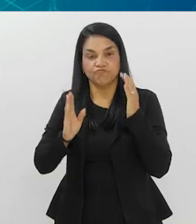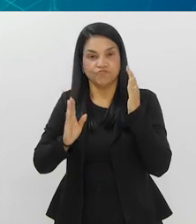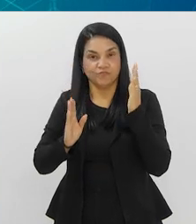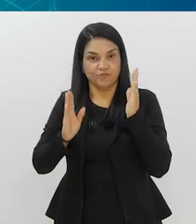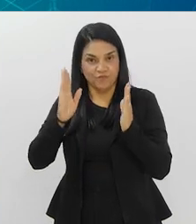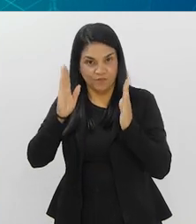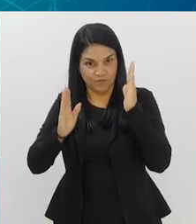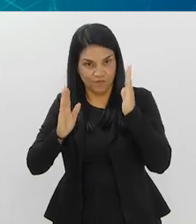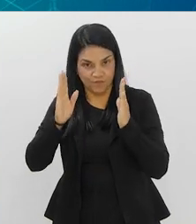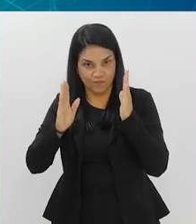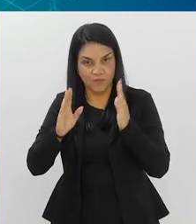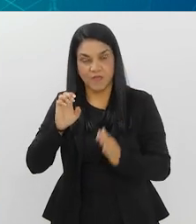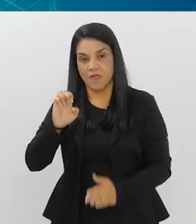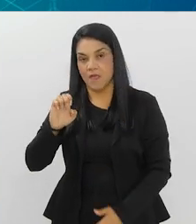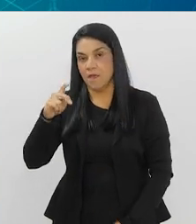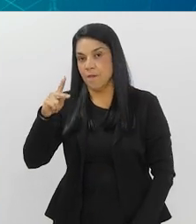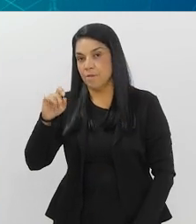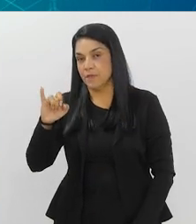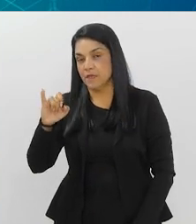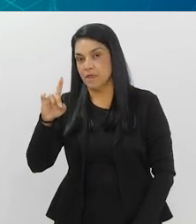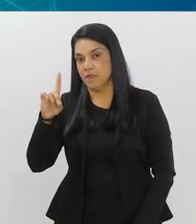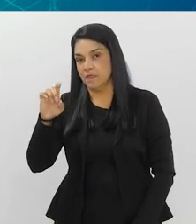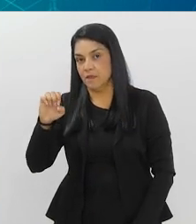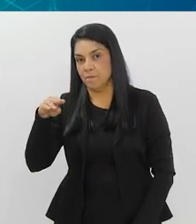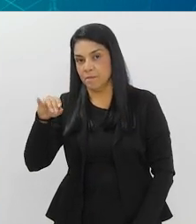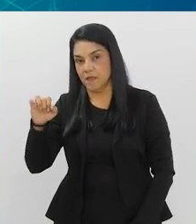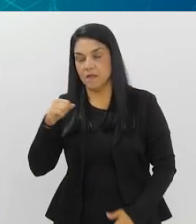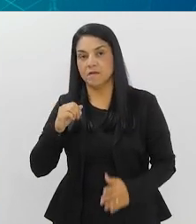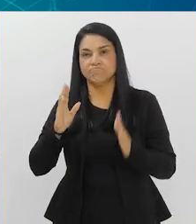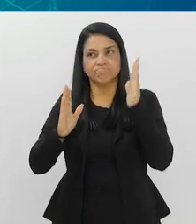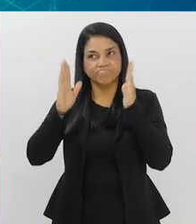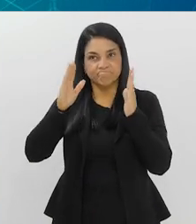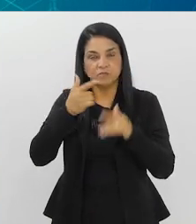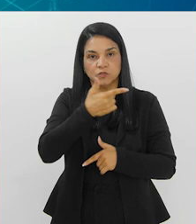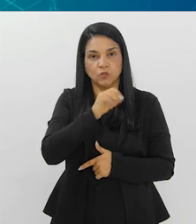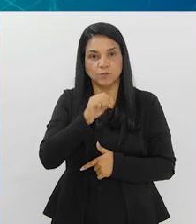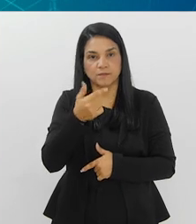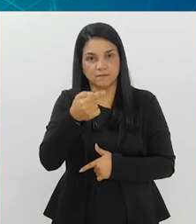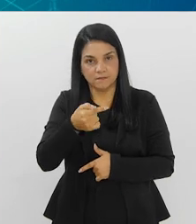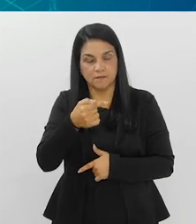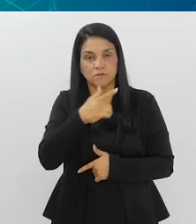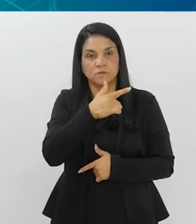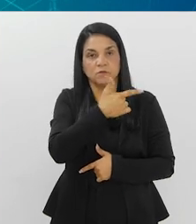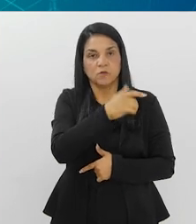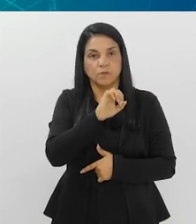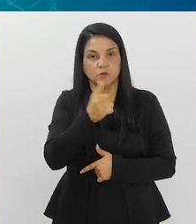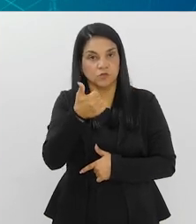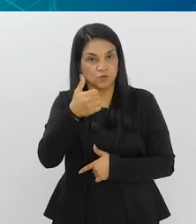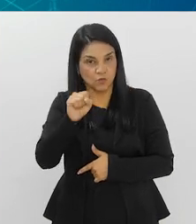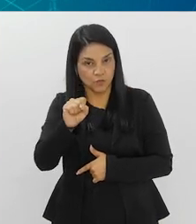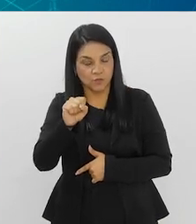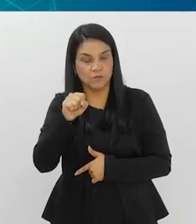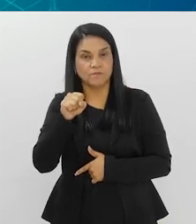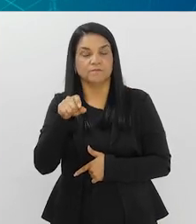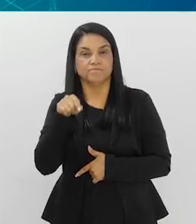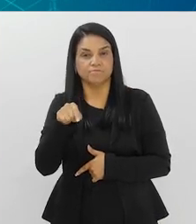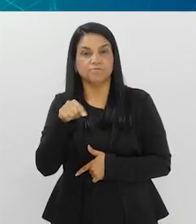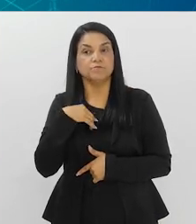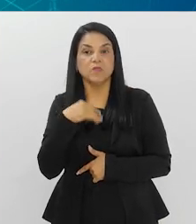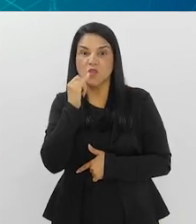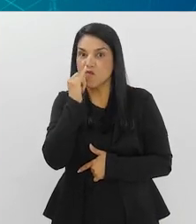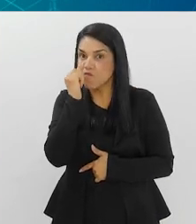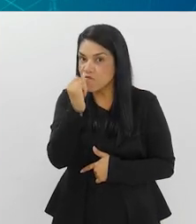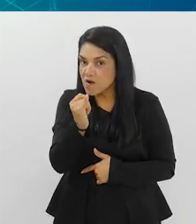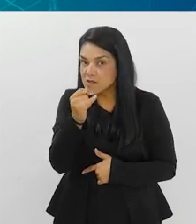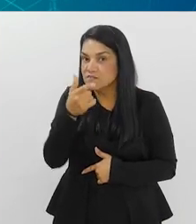pandemia, na pandemia, na epidemia de febre amarela, 2017, 2018. Apesar da gente dizer,